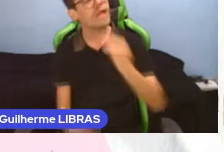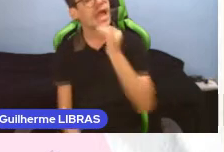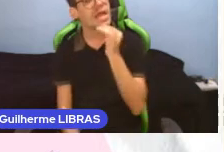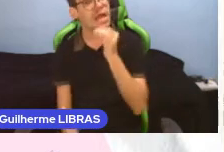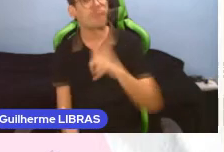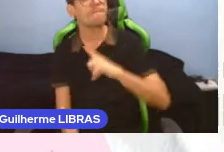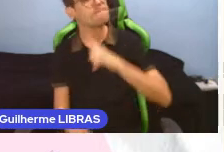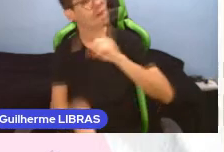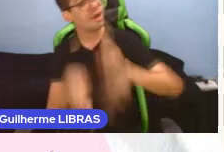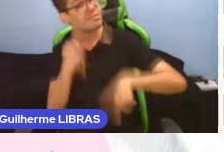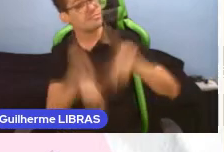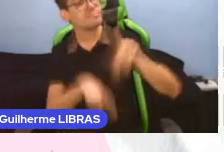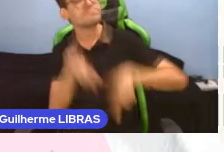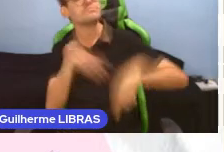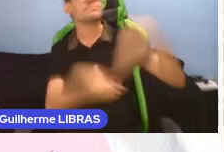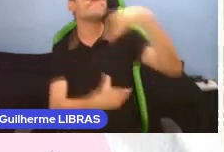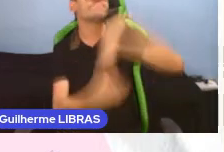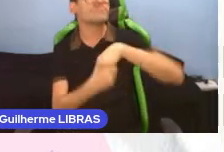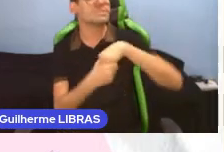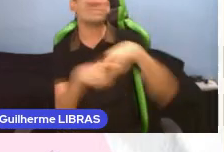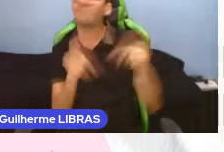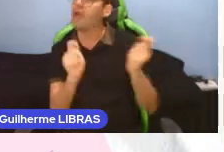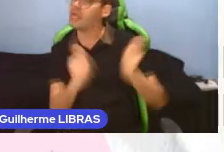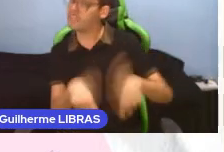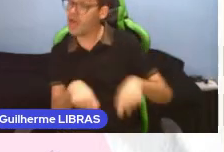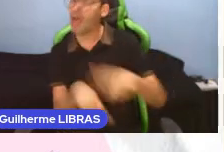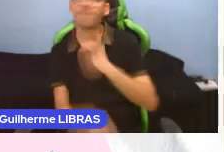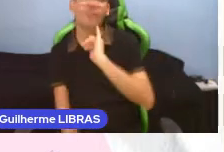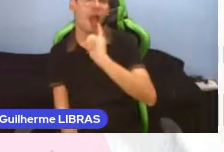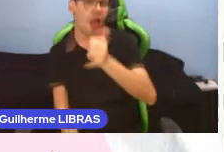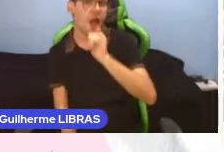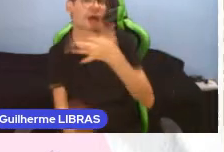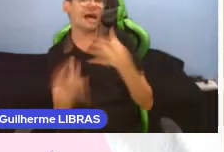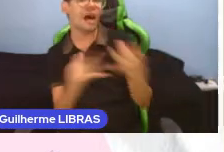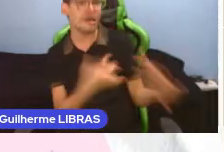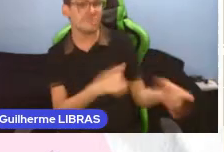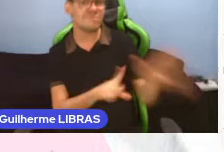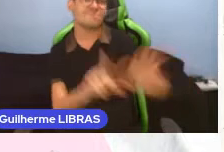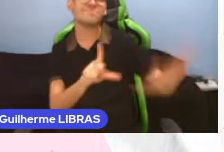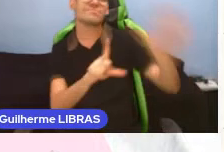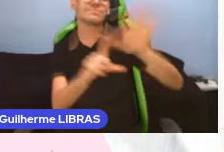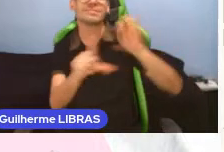por meio dele. é possível descrever as imagens postadas.